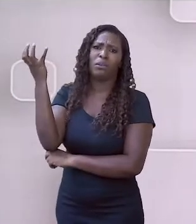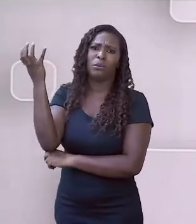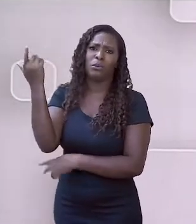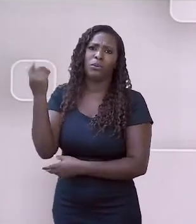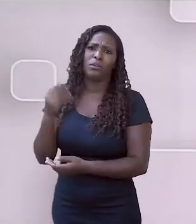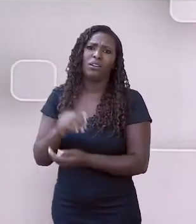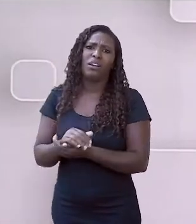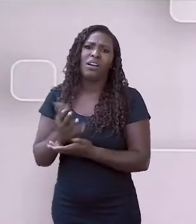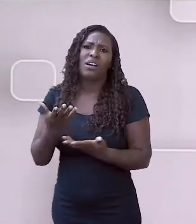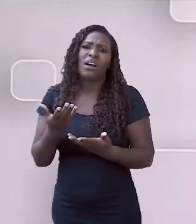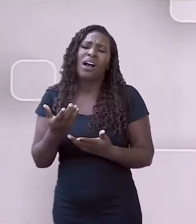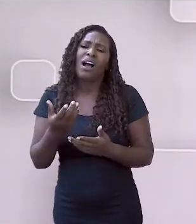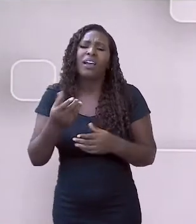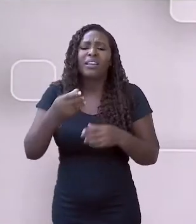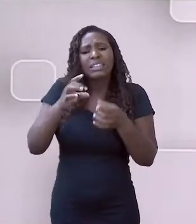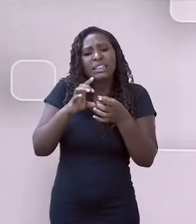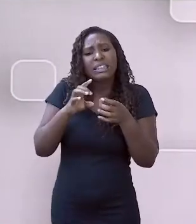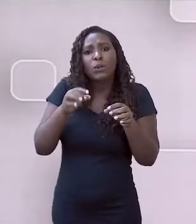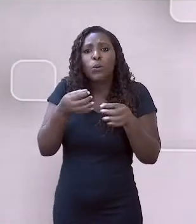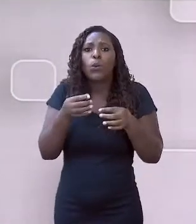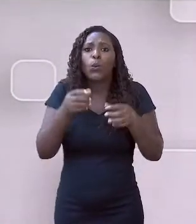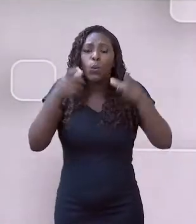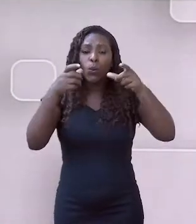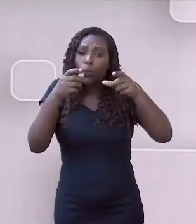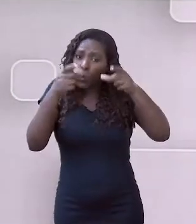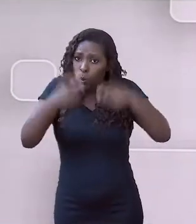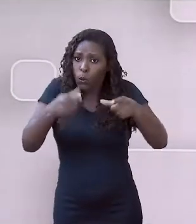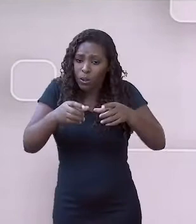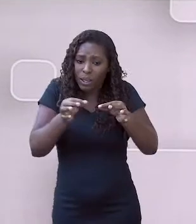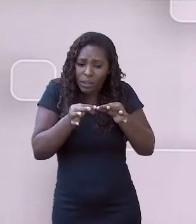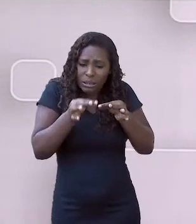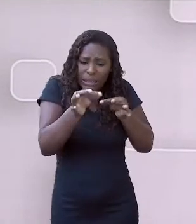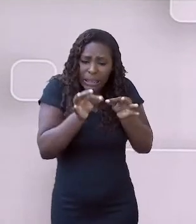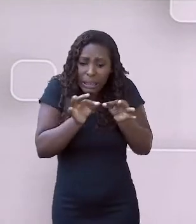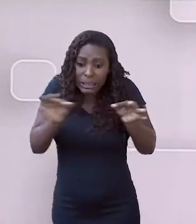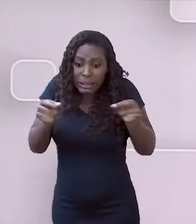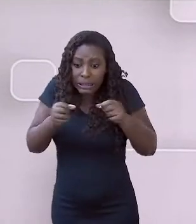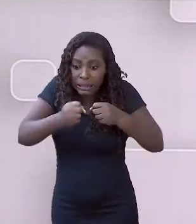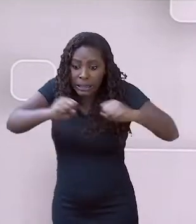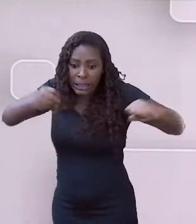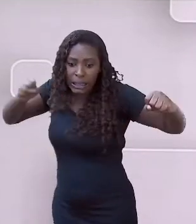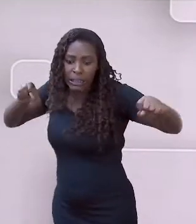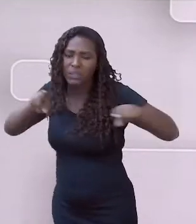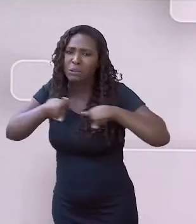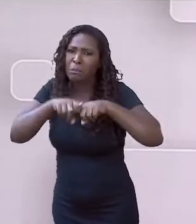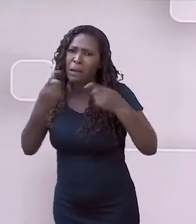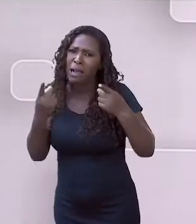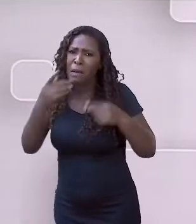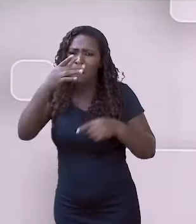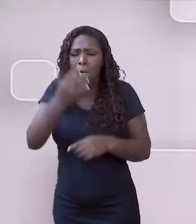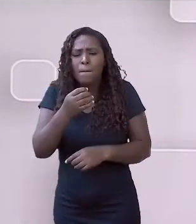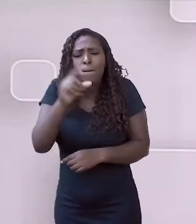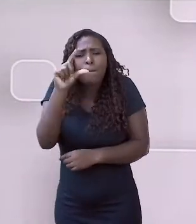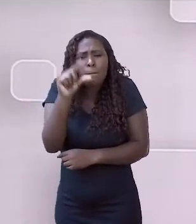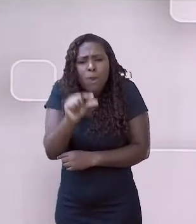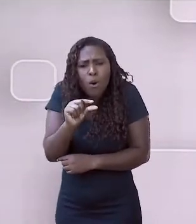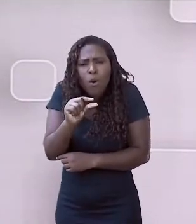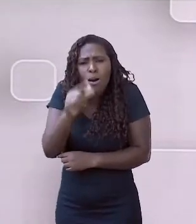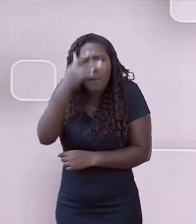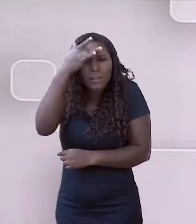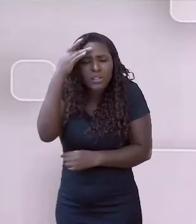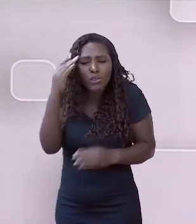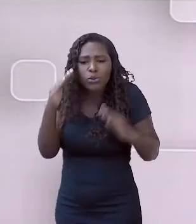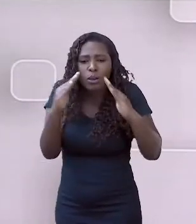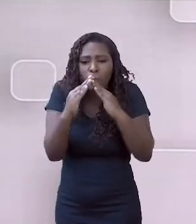demográfico. Ok? Observem também, aqui olha, nos países da